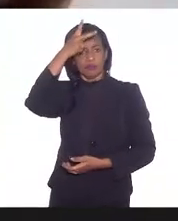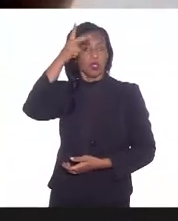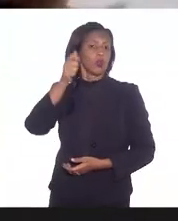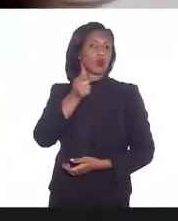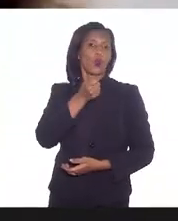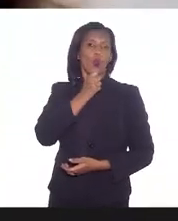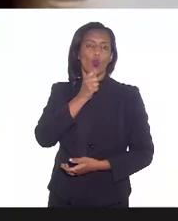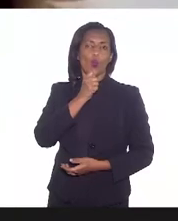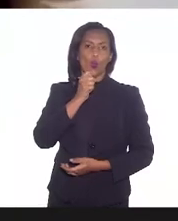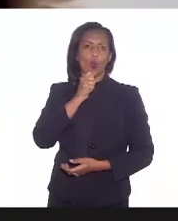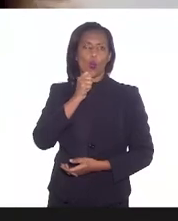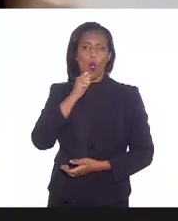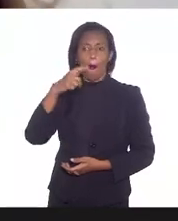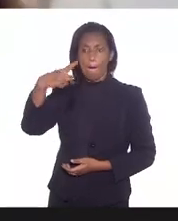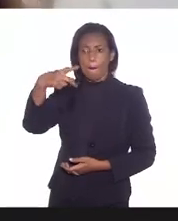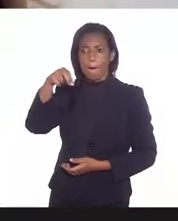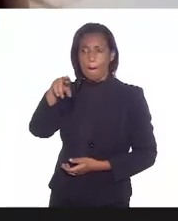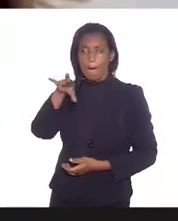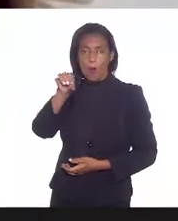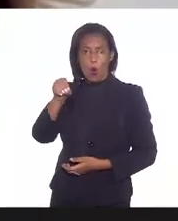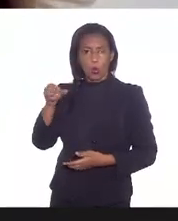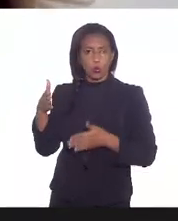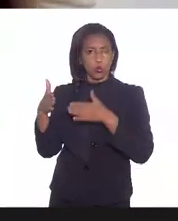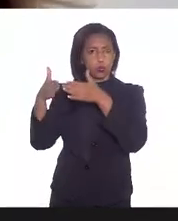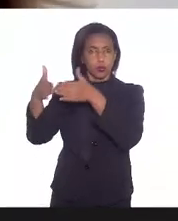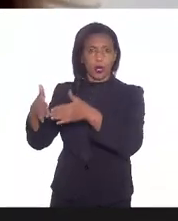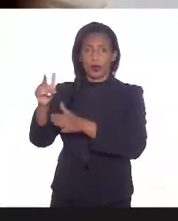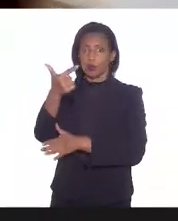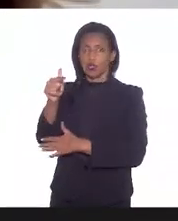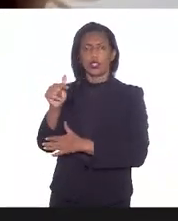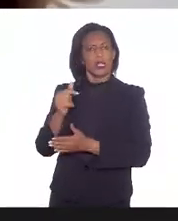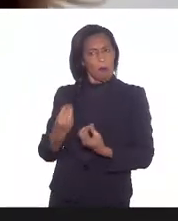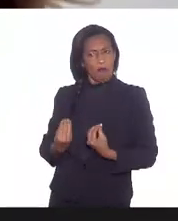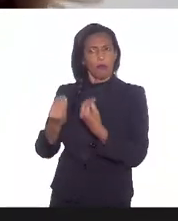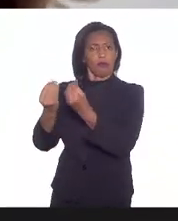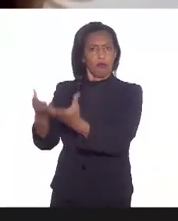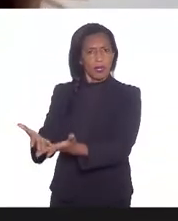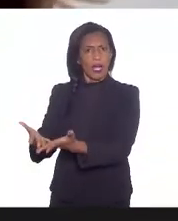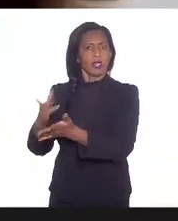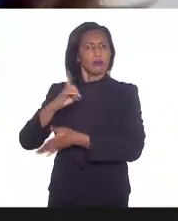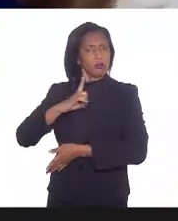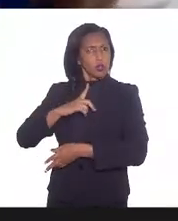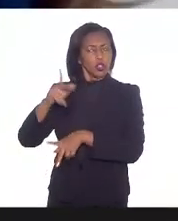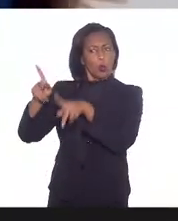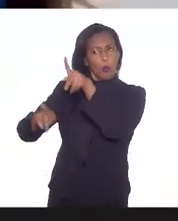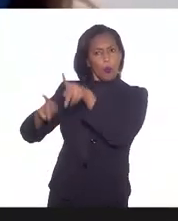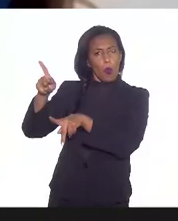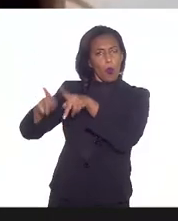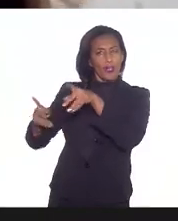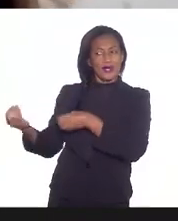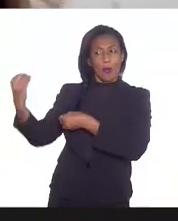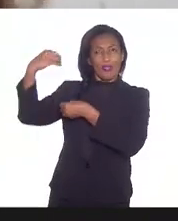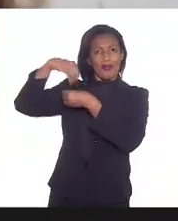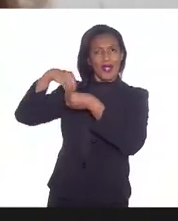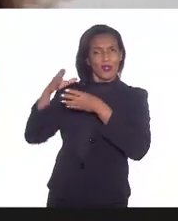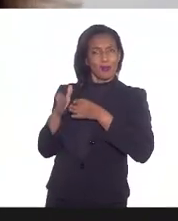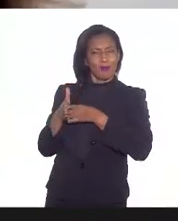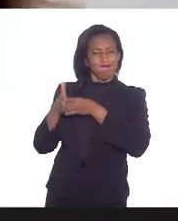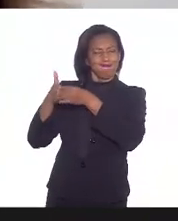tinham portos, no caso, mas que tinham população embarcada, né,